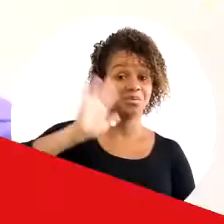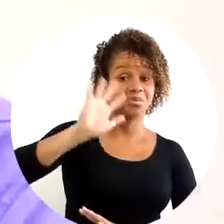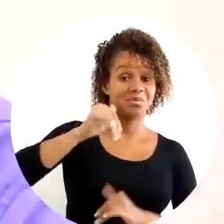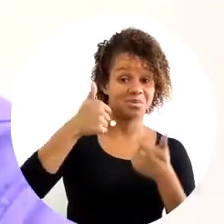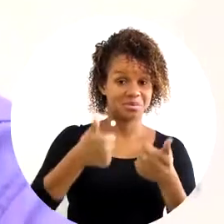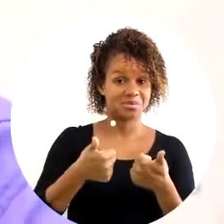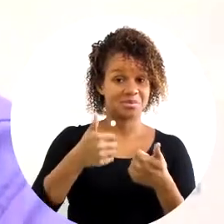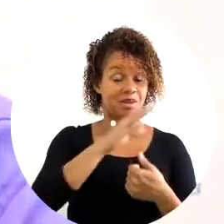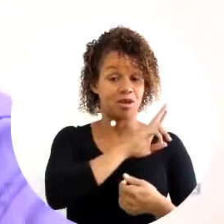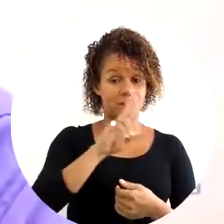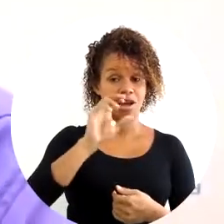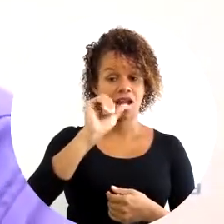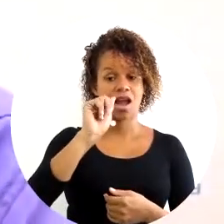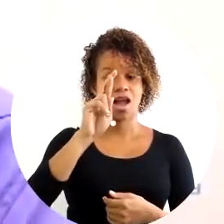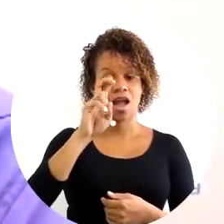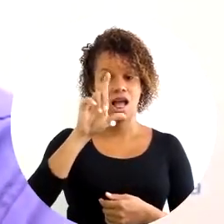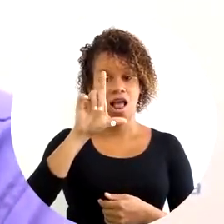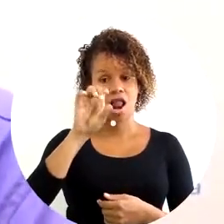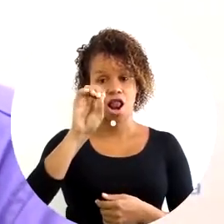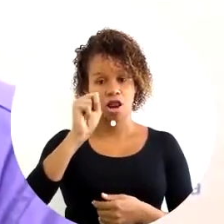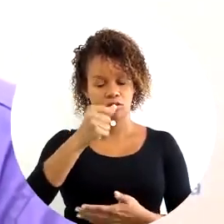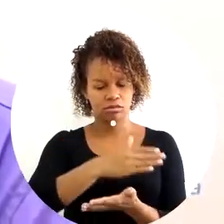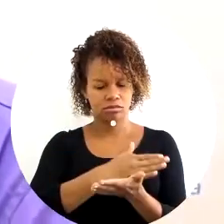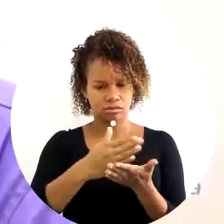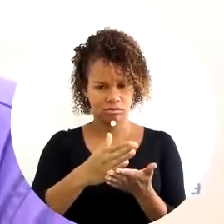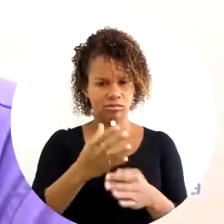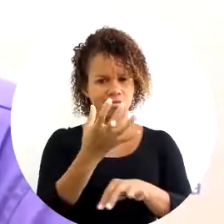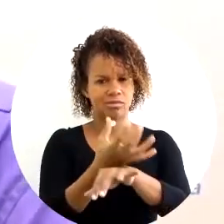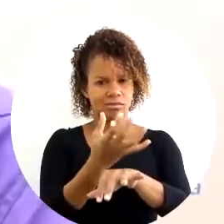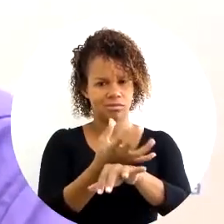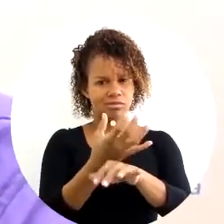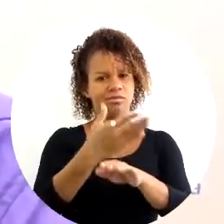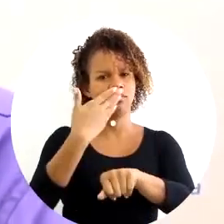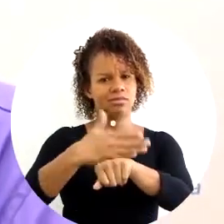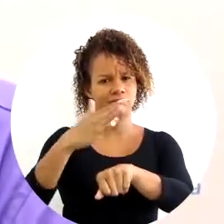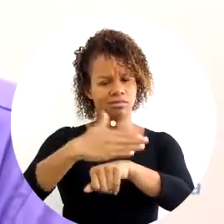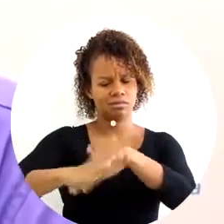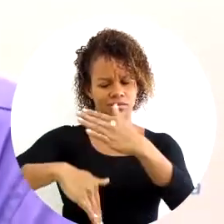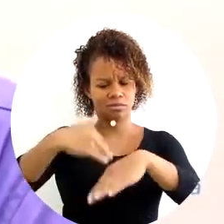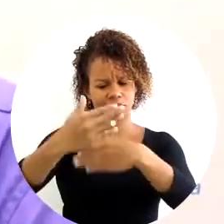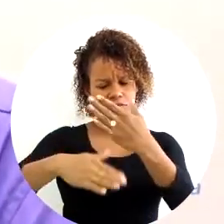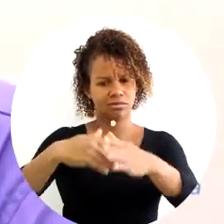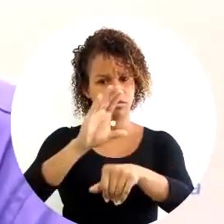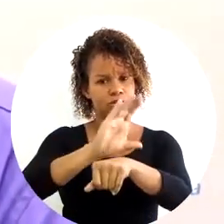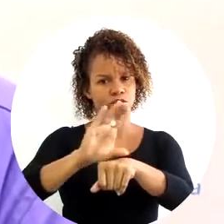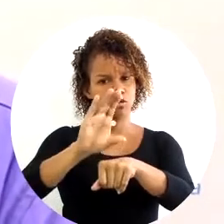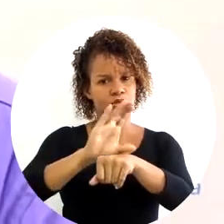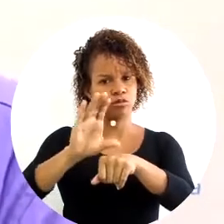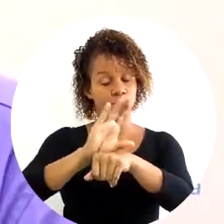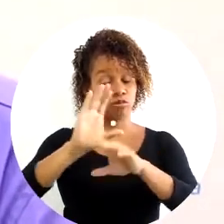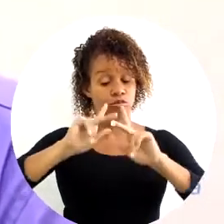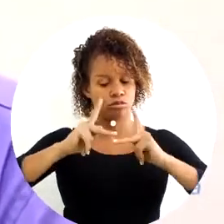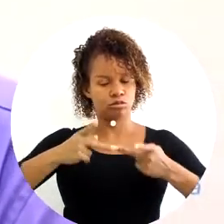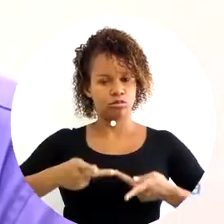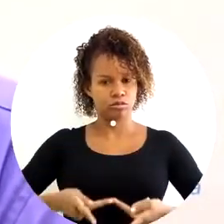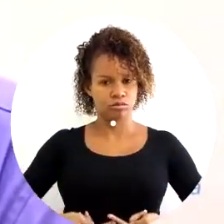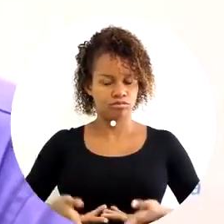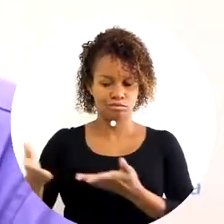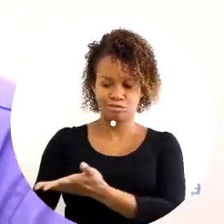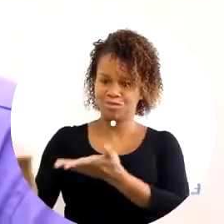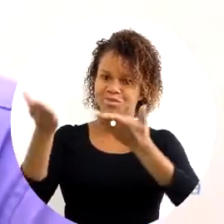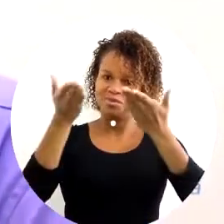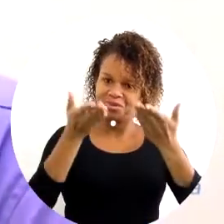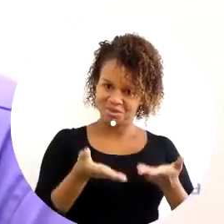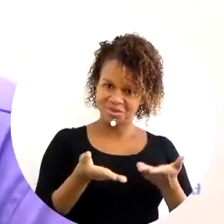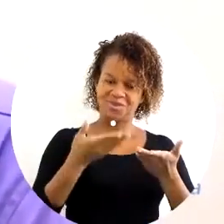Olá pessoal, sou Carlos Polônio e nós estamos iniciando agora a disciplina Treinamento e Desenvolvimento no curso de Gestão de Recursos Humanos.